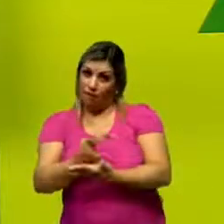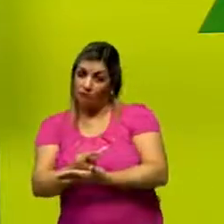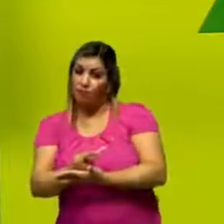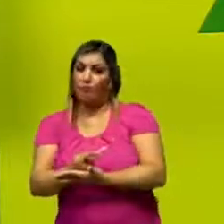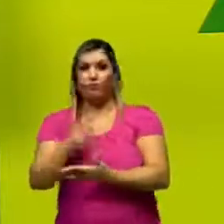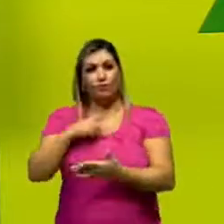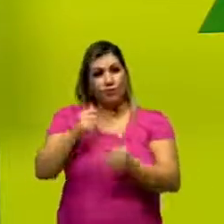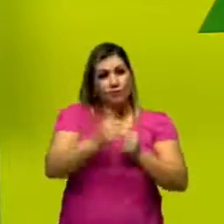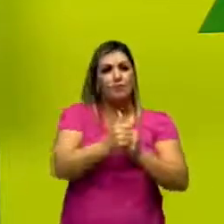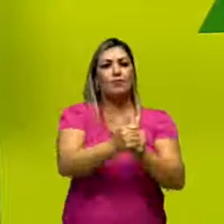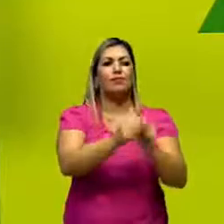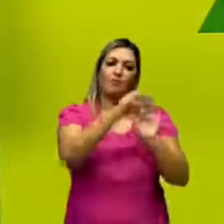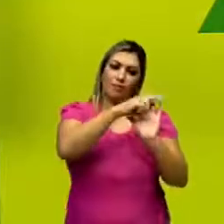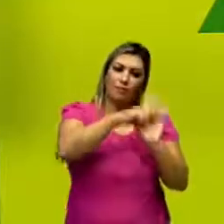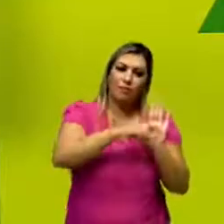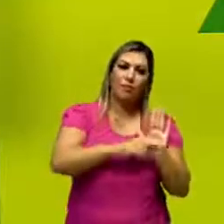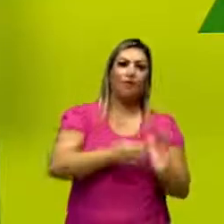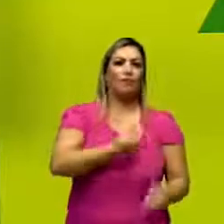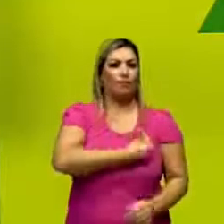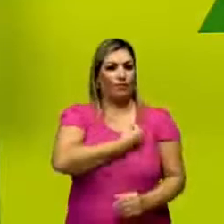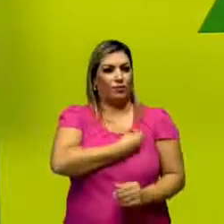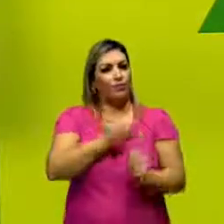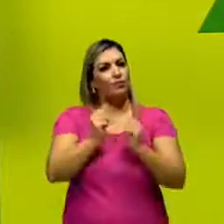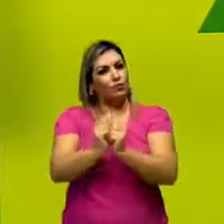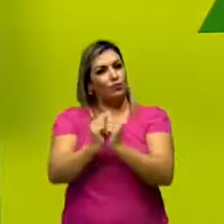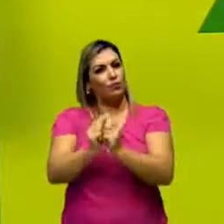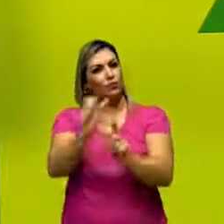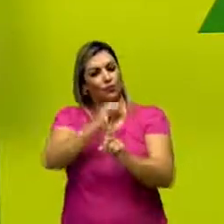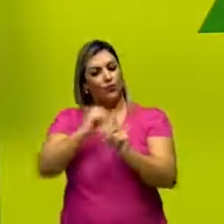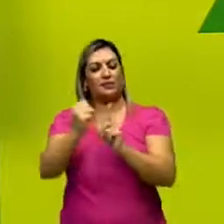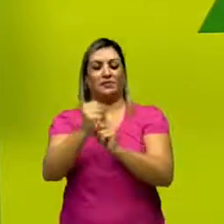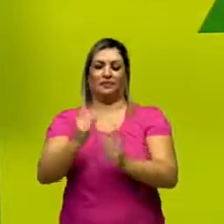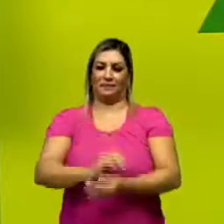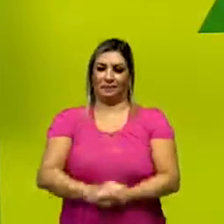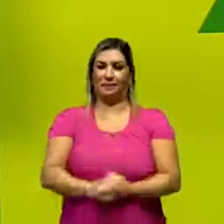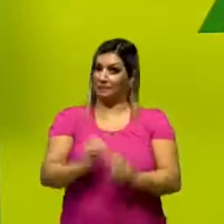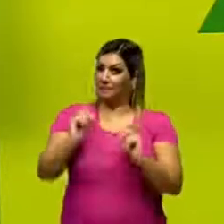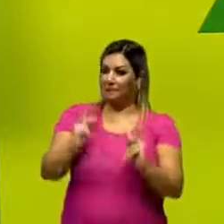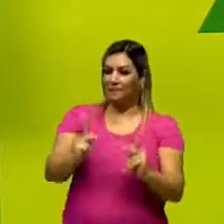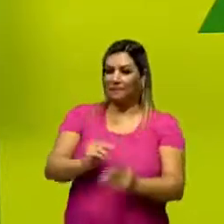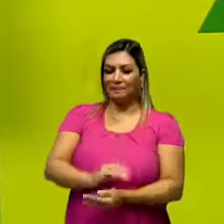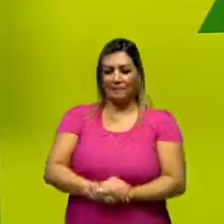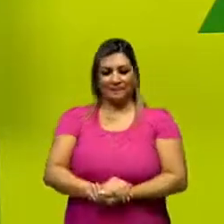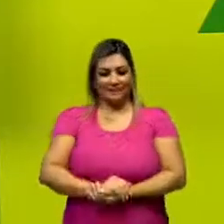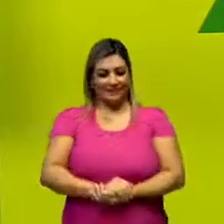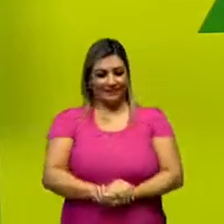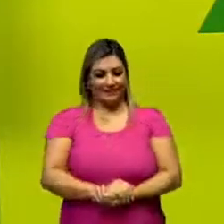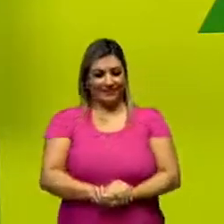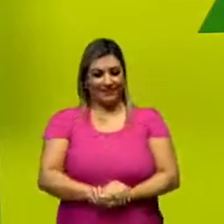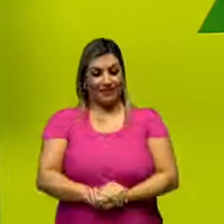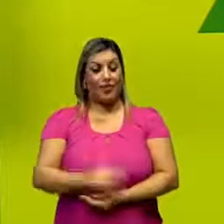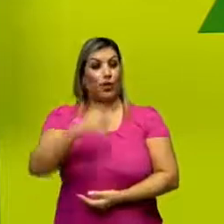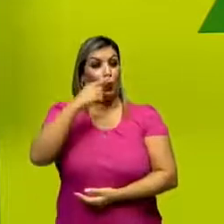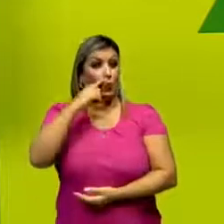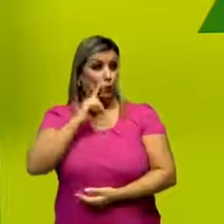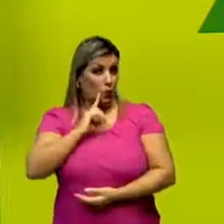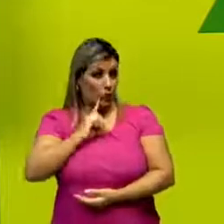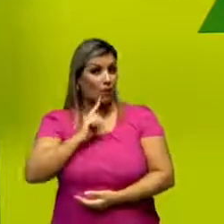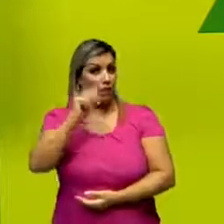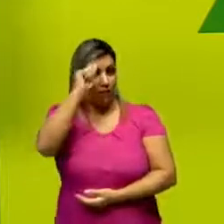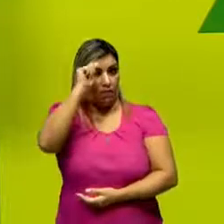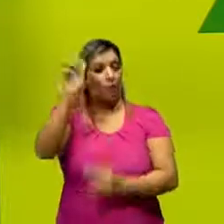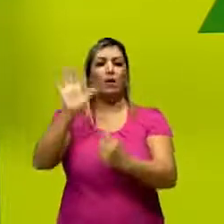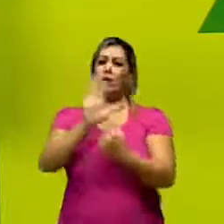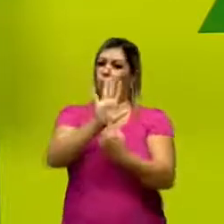com que você siga as normas de convivência, né? Daquela sociedade, ok? O Durkheim, ele vai